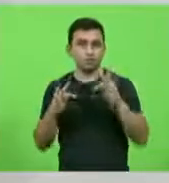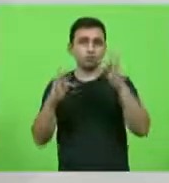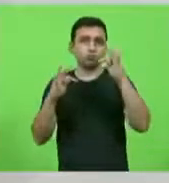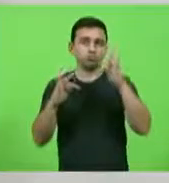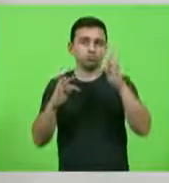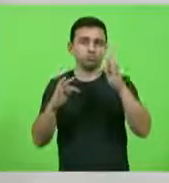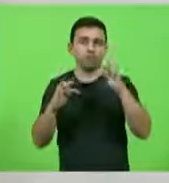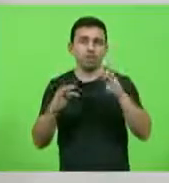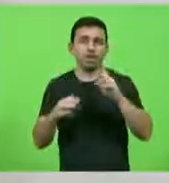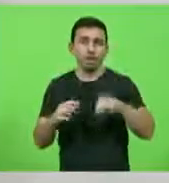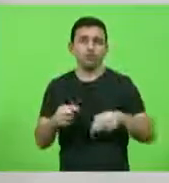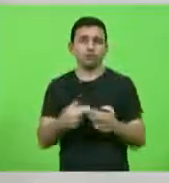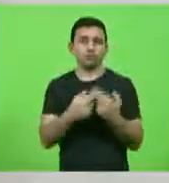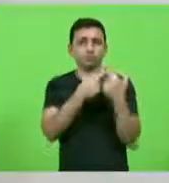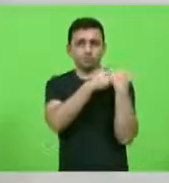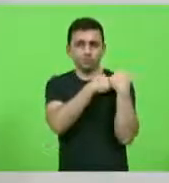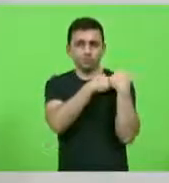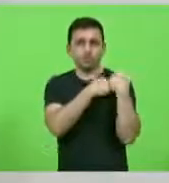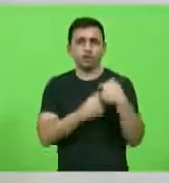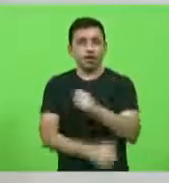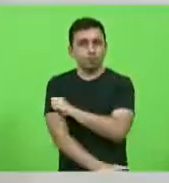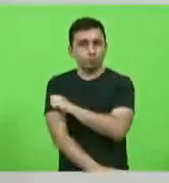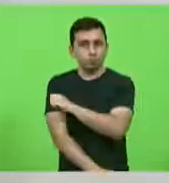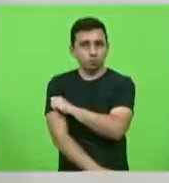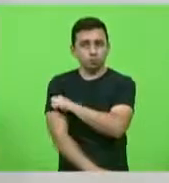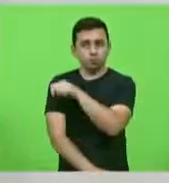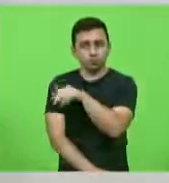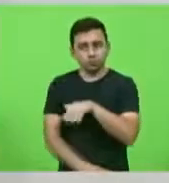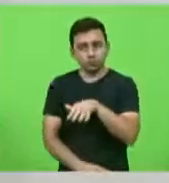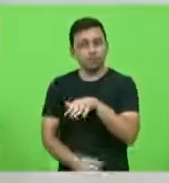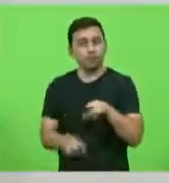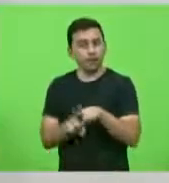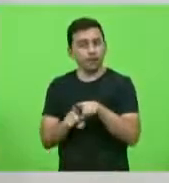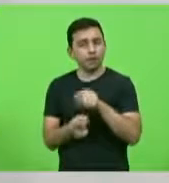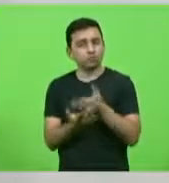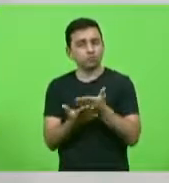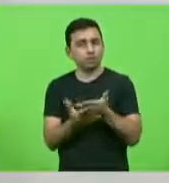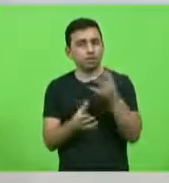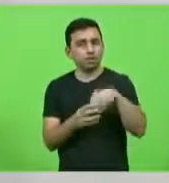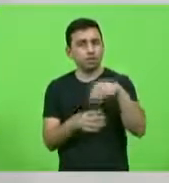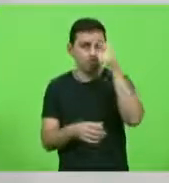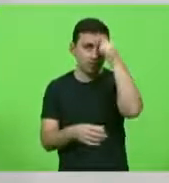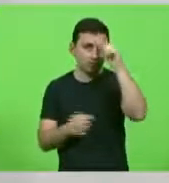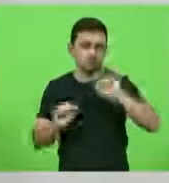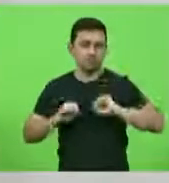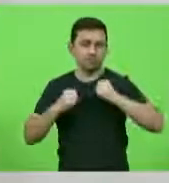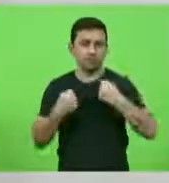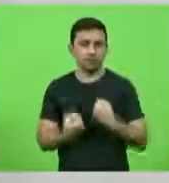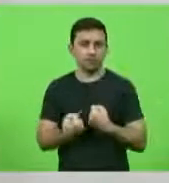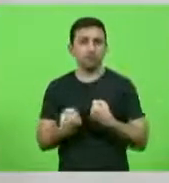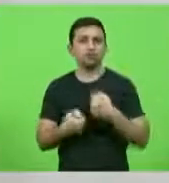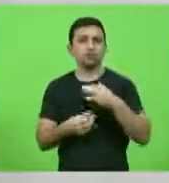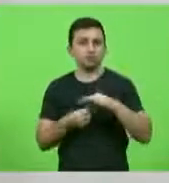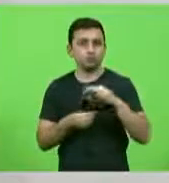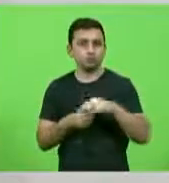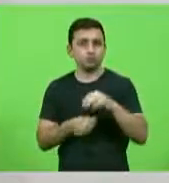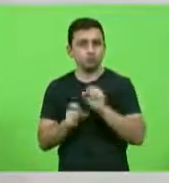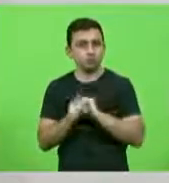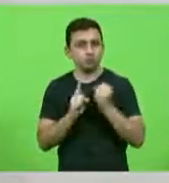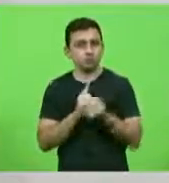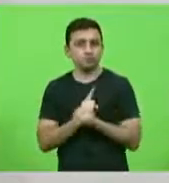É de responsabilidade dos alunos que nela estudam defendê-la como instituição social.